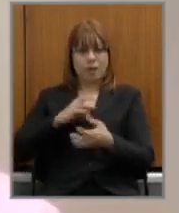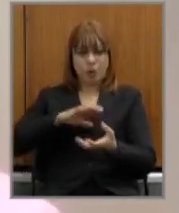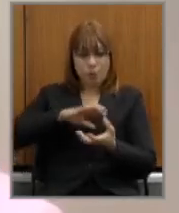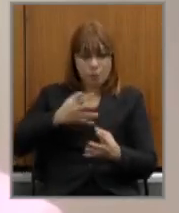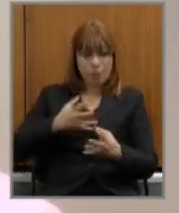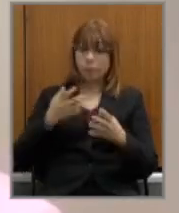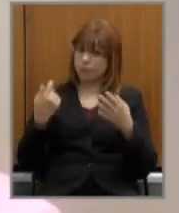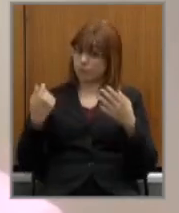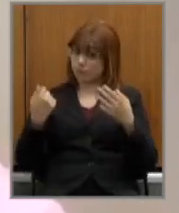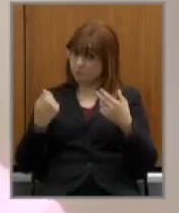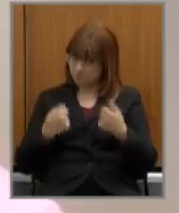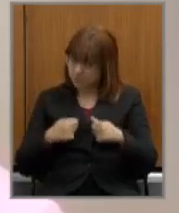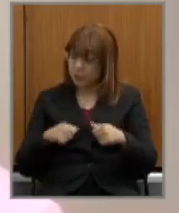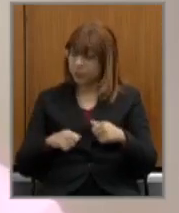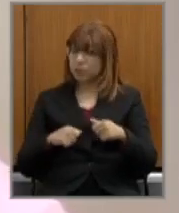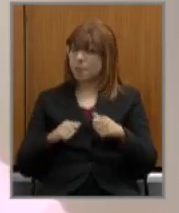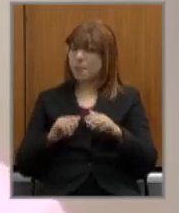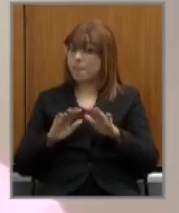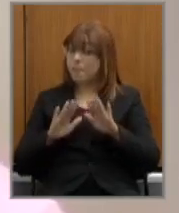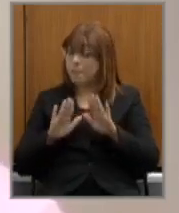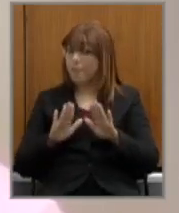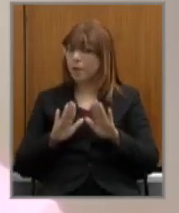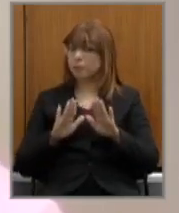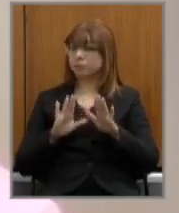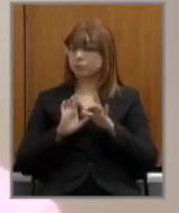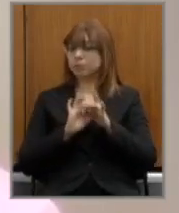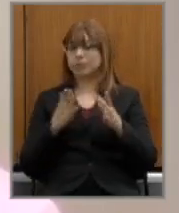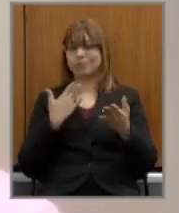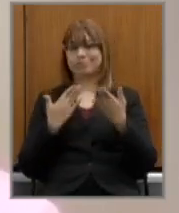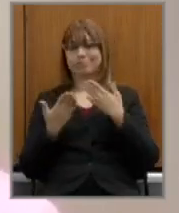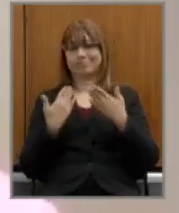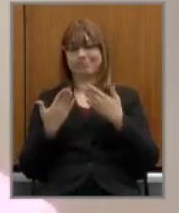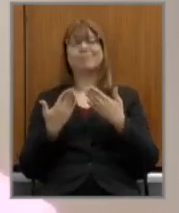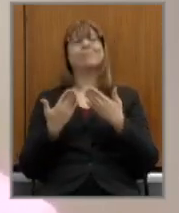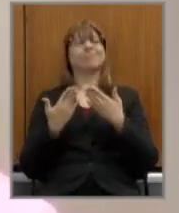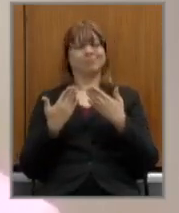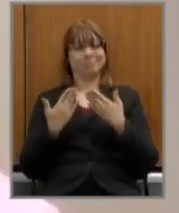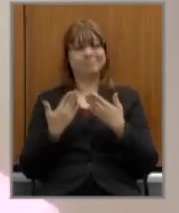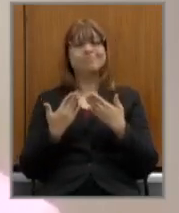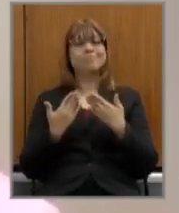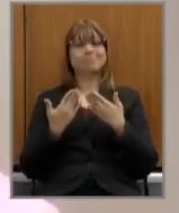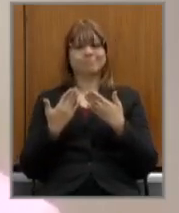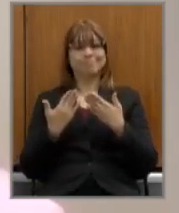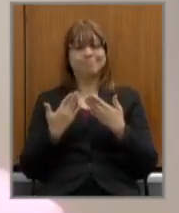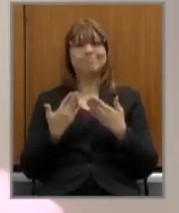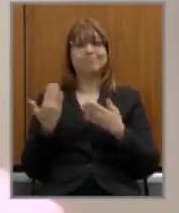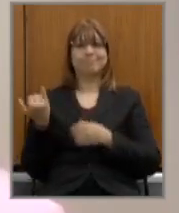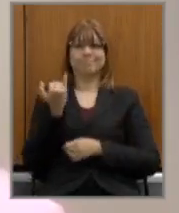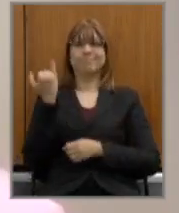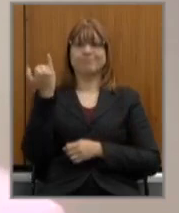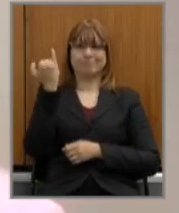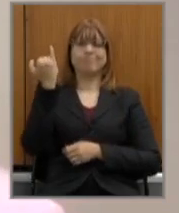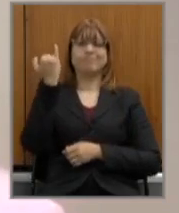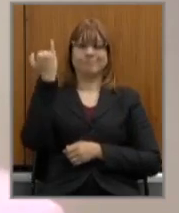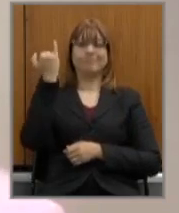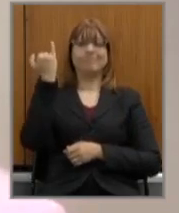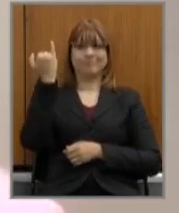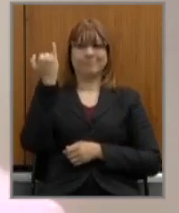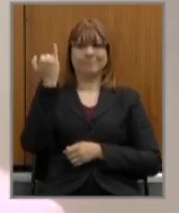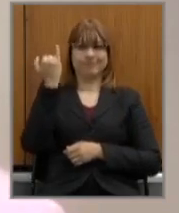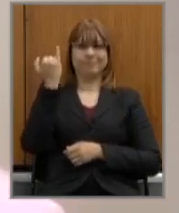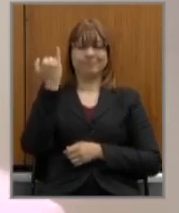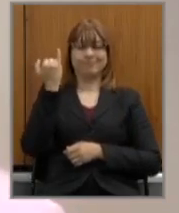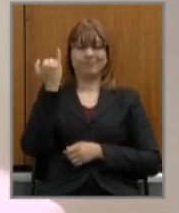necessária mas a abertura para o diálogo também demonstra que o governo está aberto a ouvir os